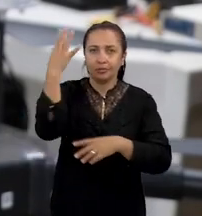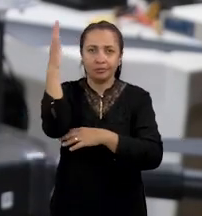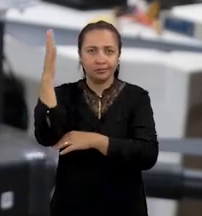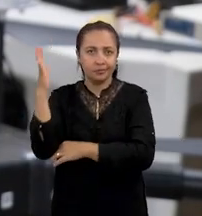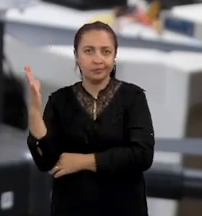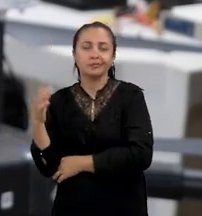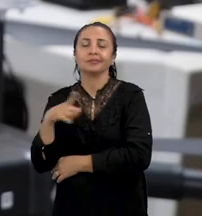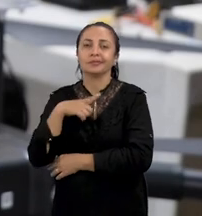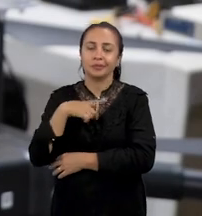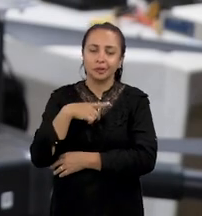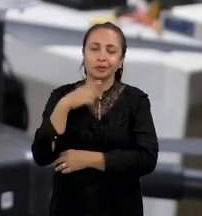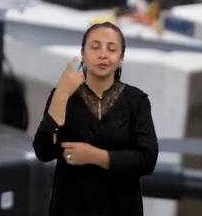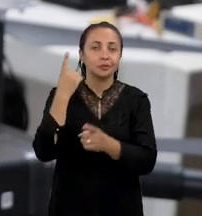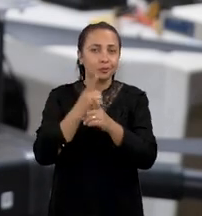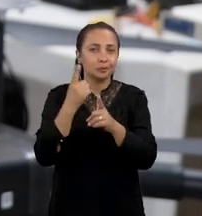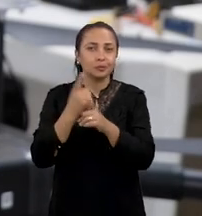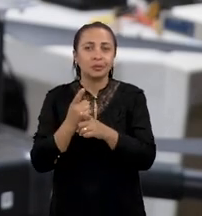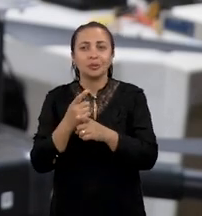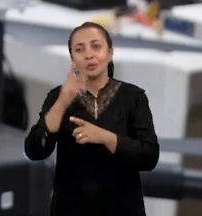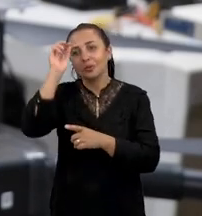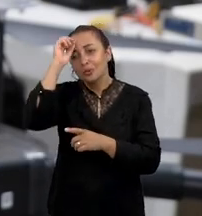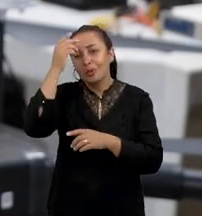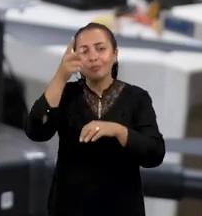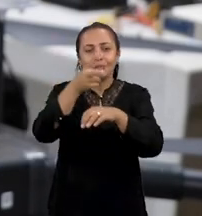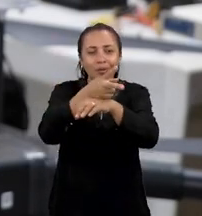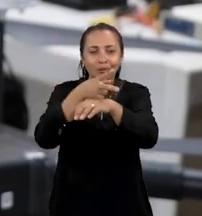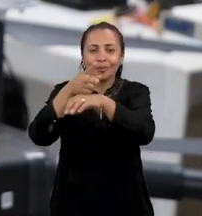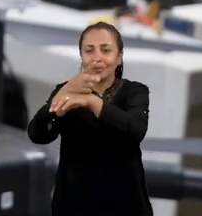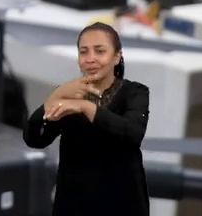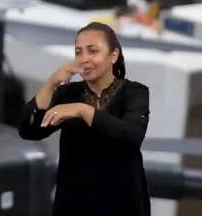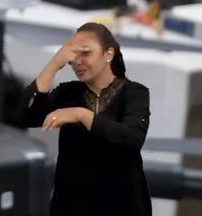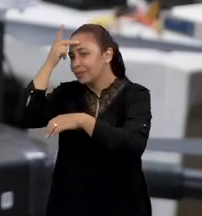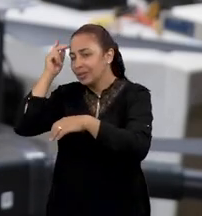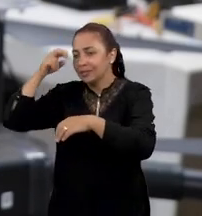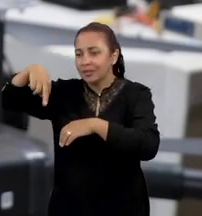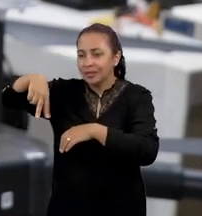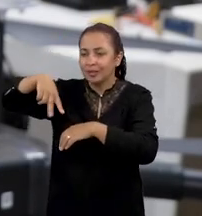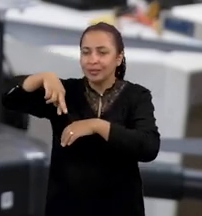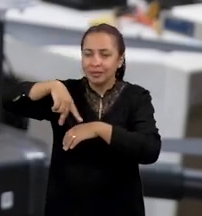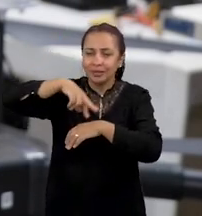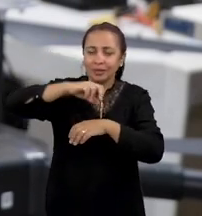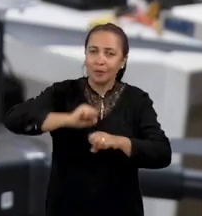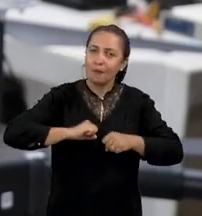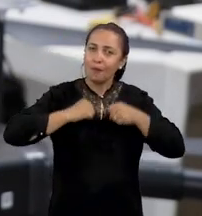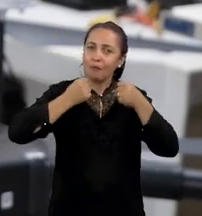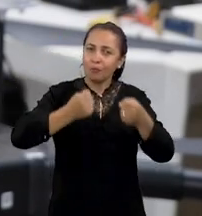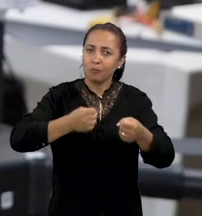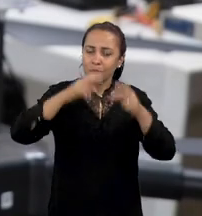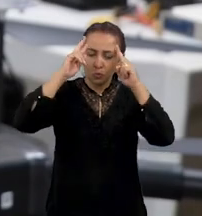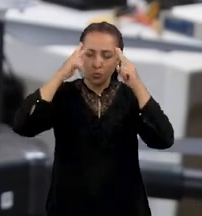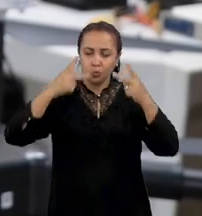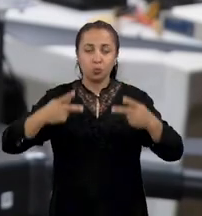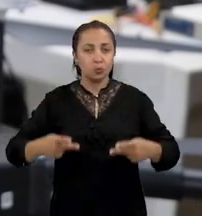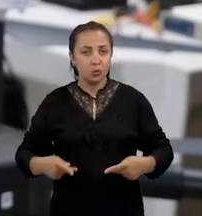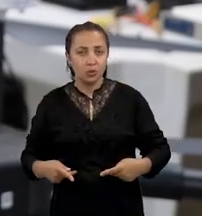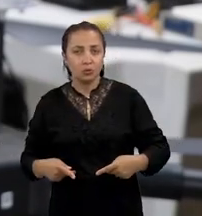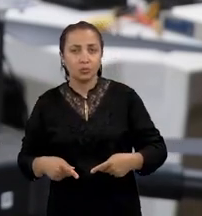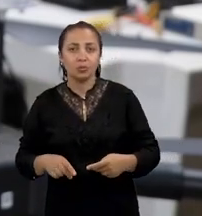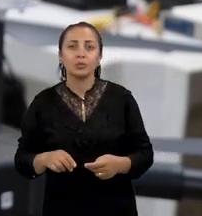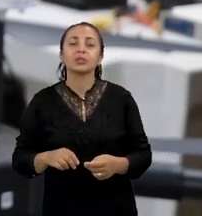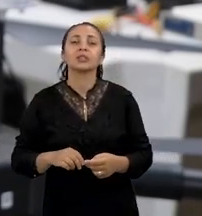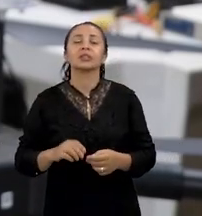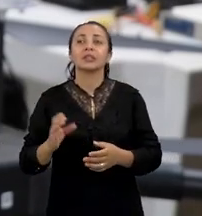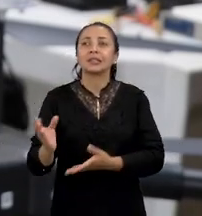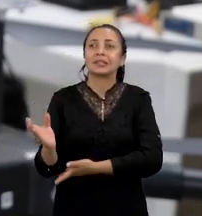têm essa detecção ainda de forma manual. Então, é empregado, digamos, esforço humano em torres ou